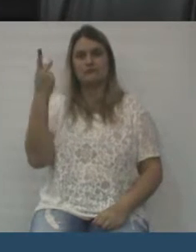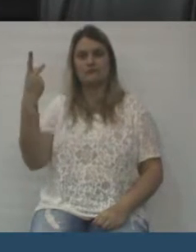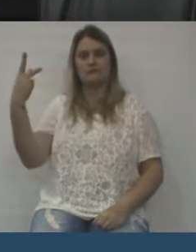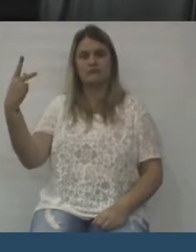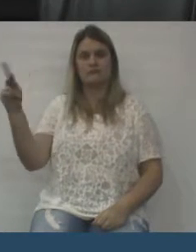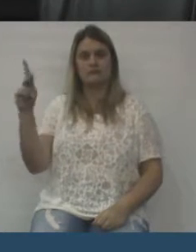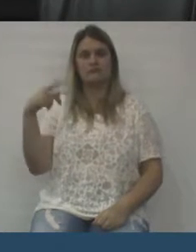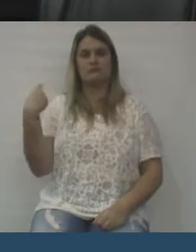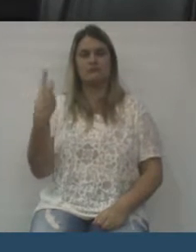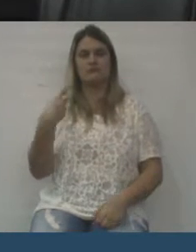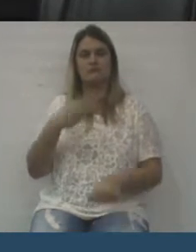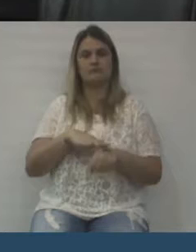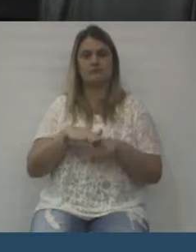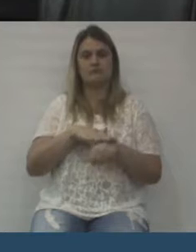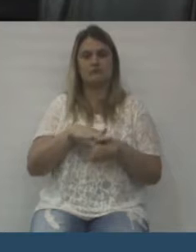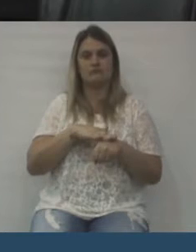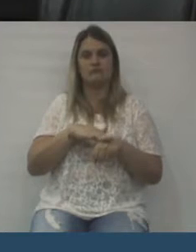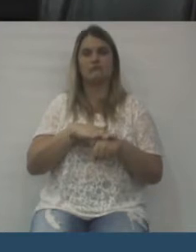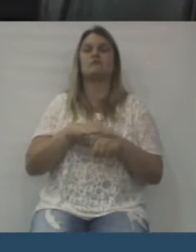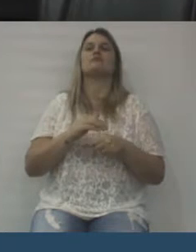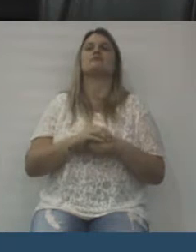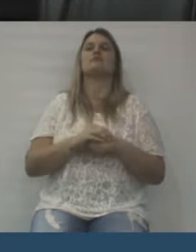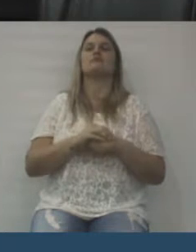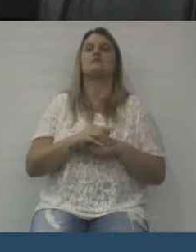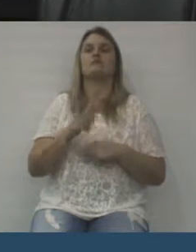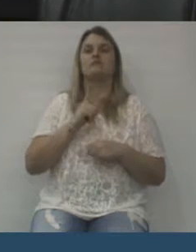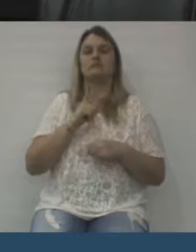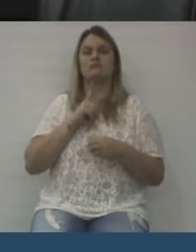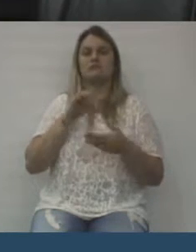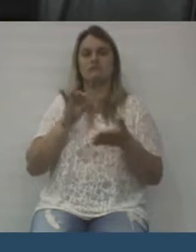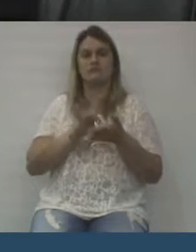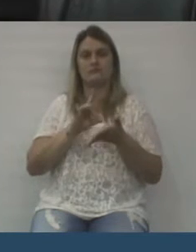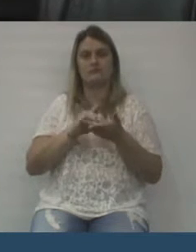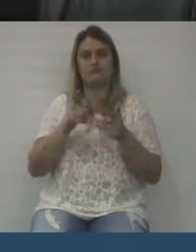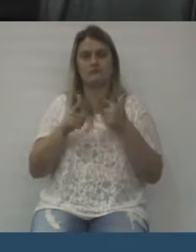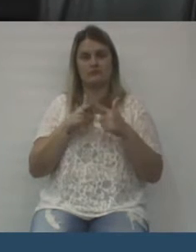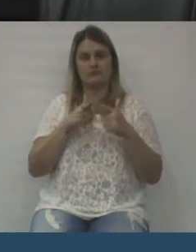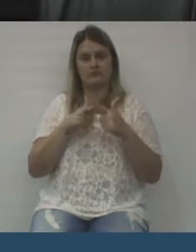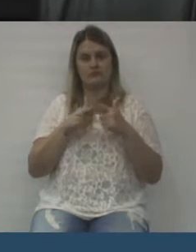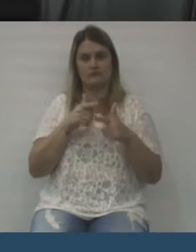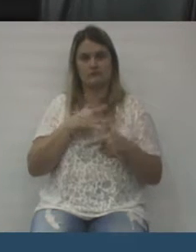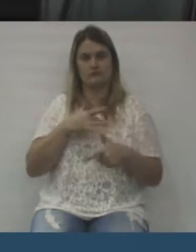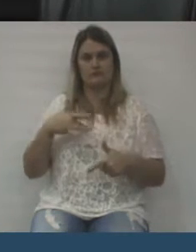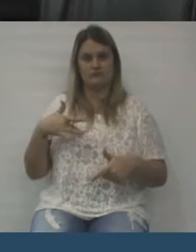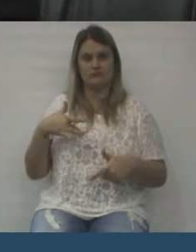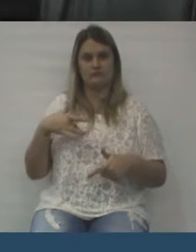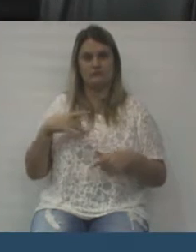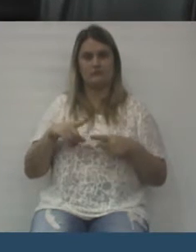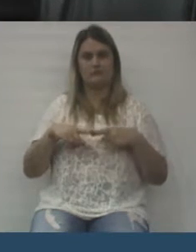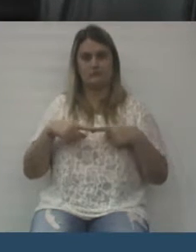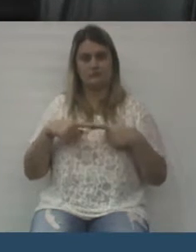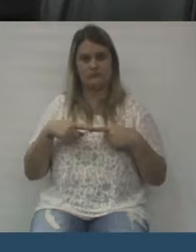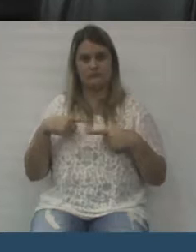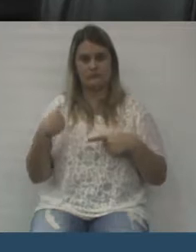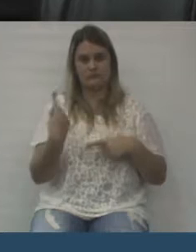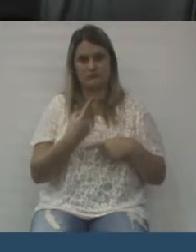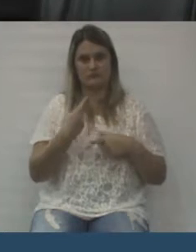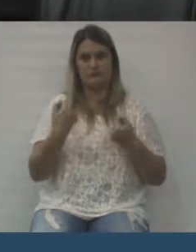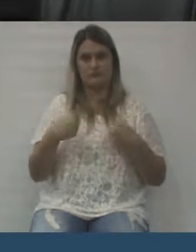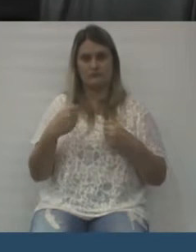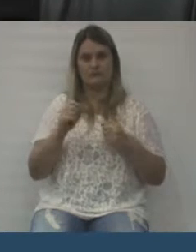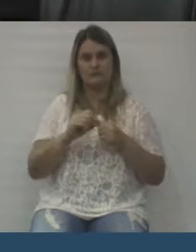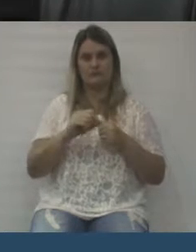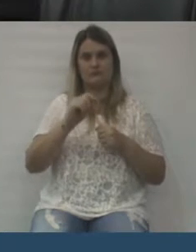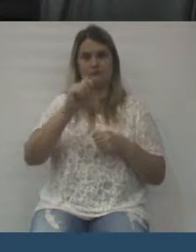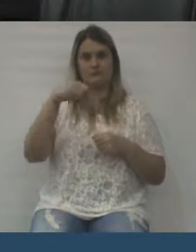tua, que nós conversamos, nós temos o mesmo problema de saúde e nós temos que montar a nossa